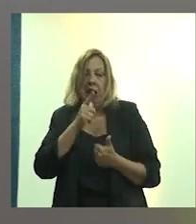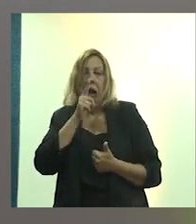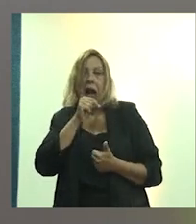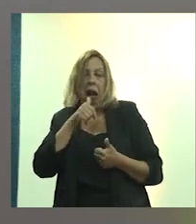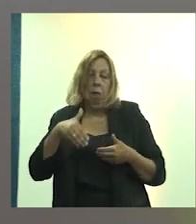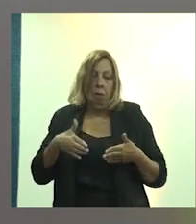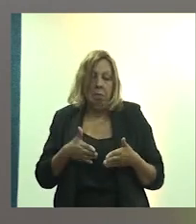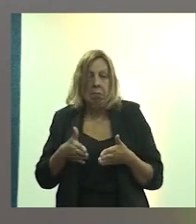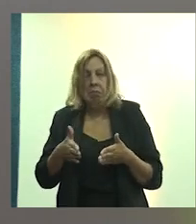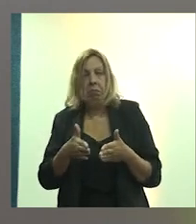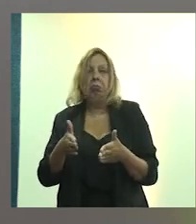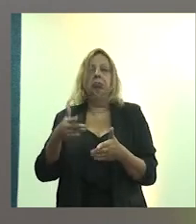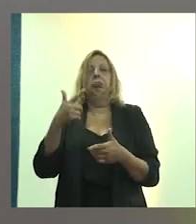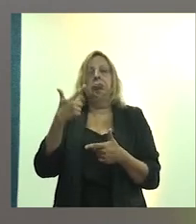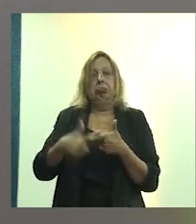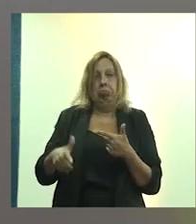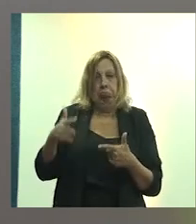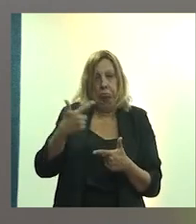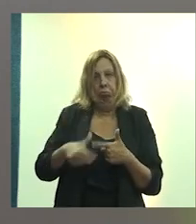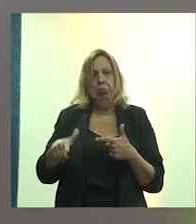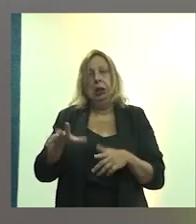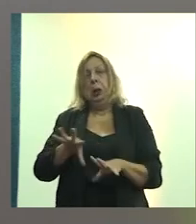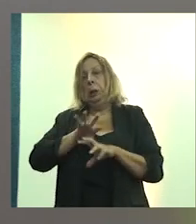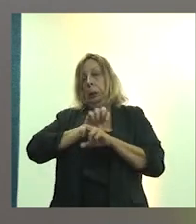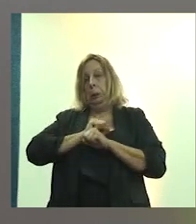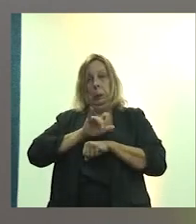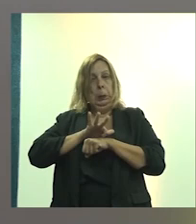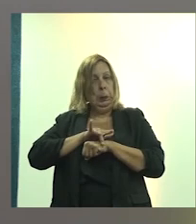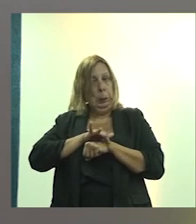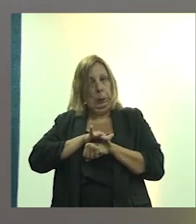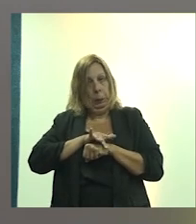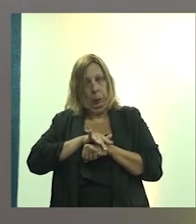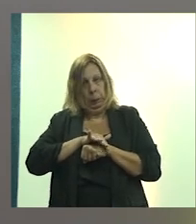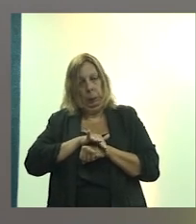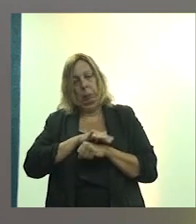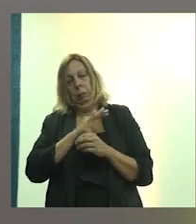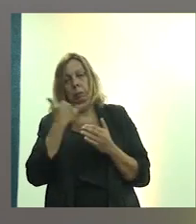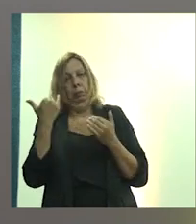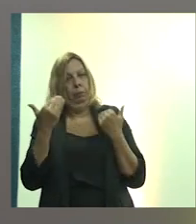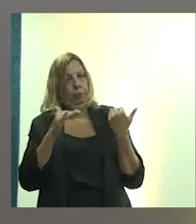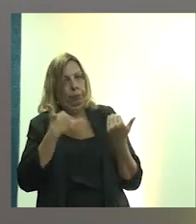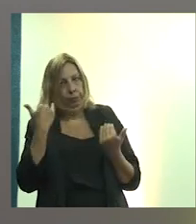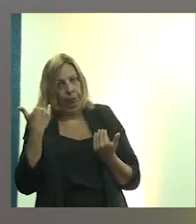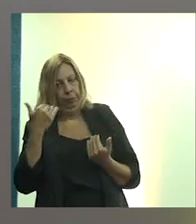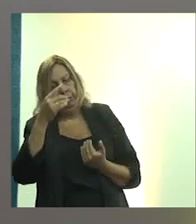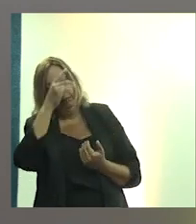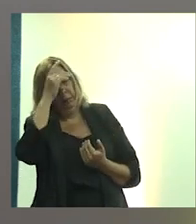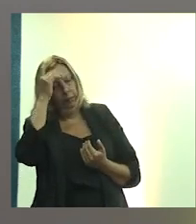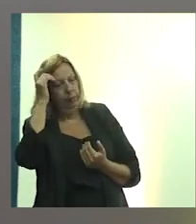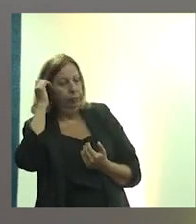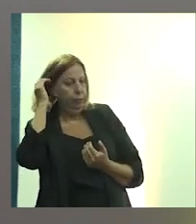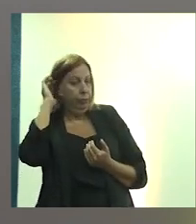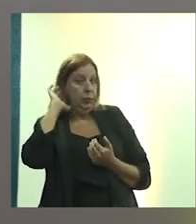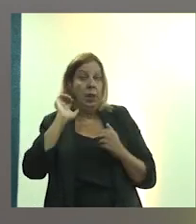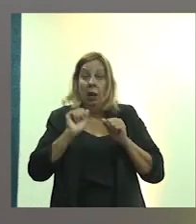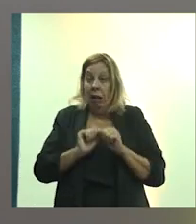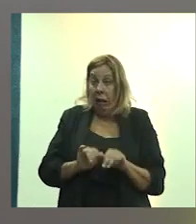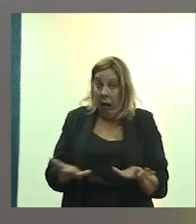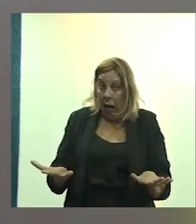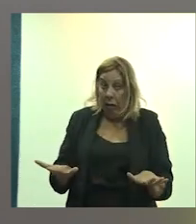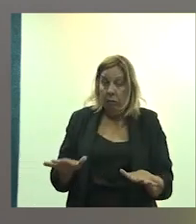As incidências estão aparecendo aqui. Gastos com o SUS e internações por diarreia